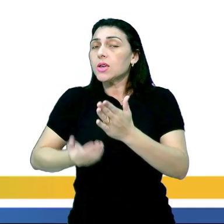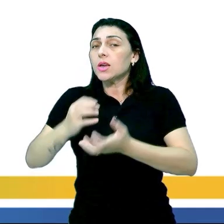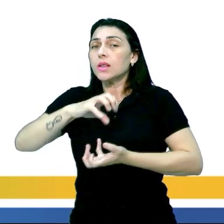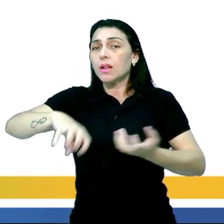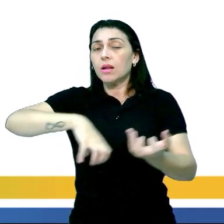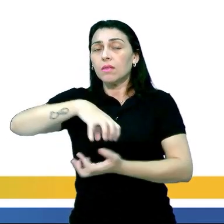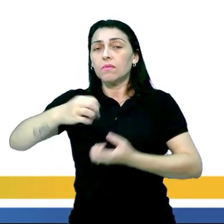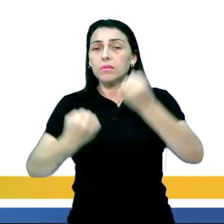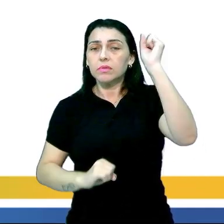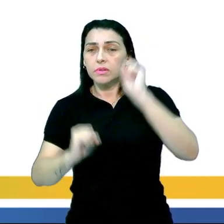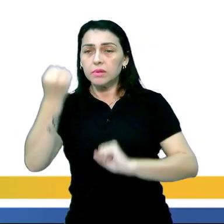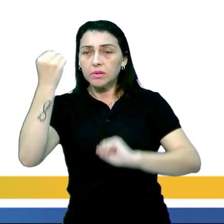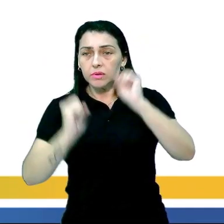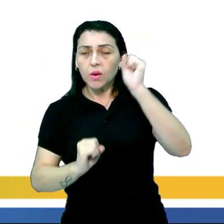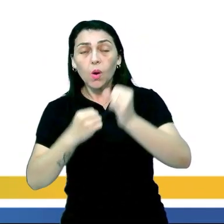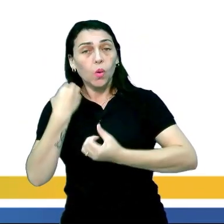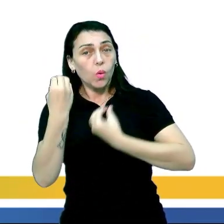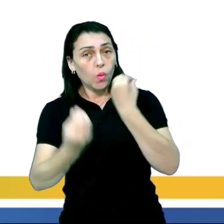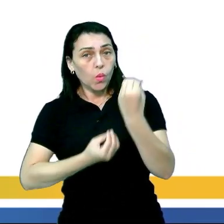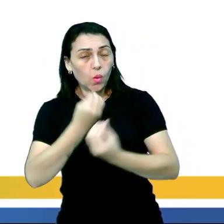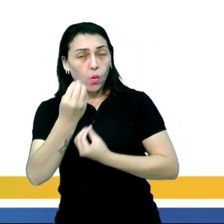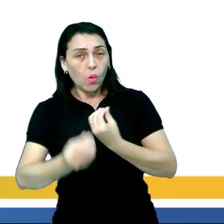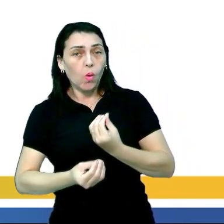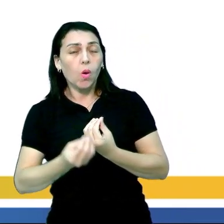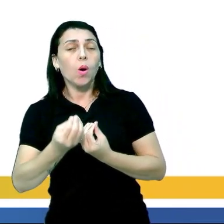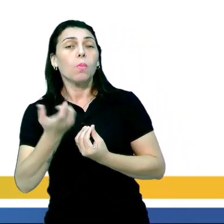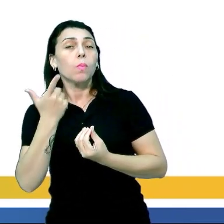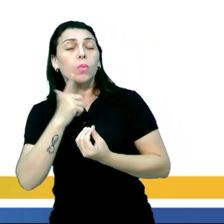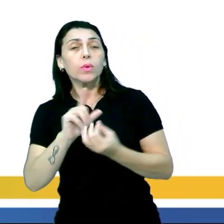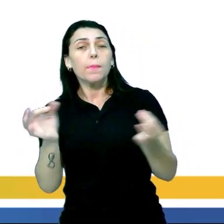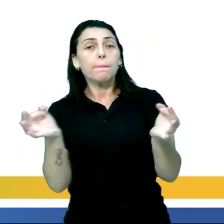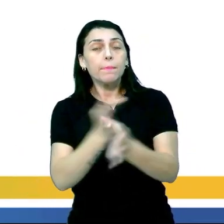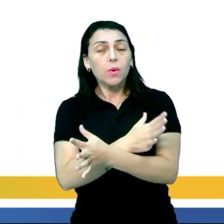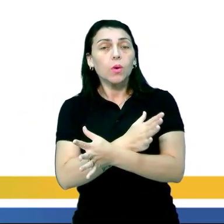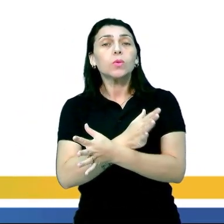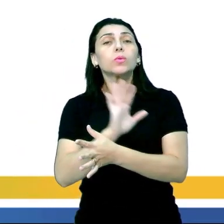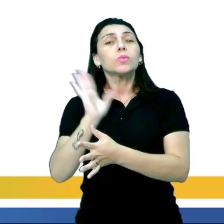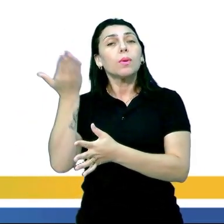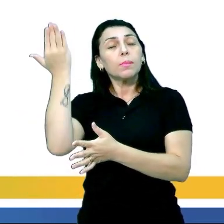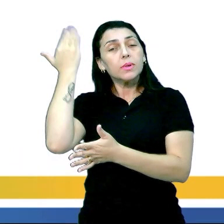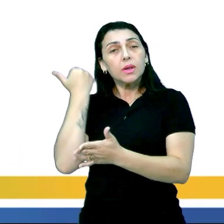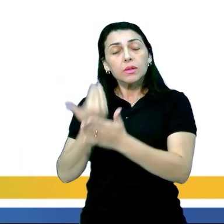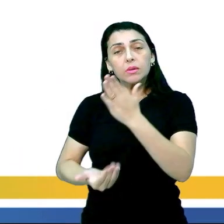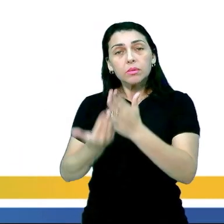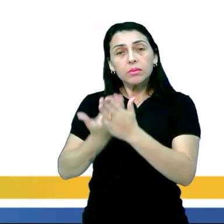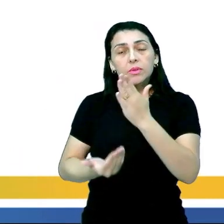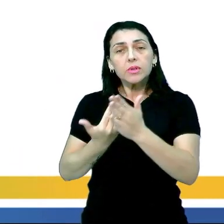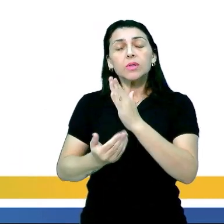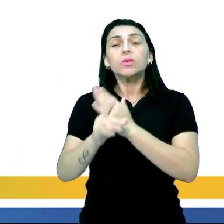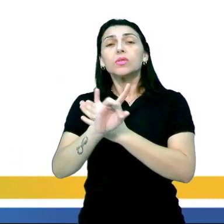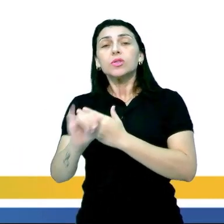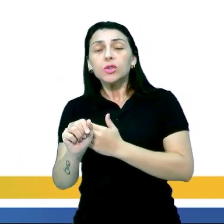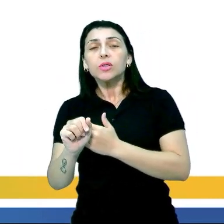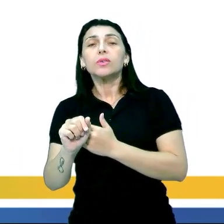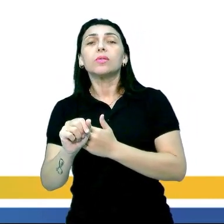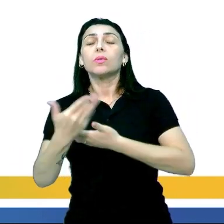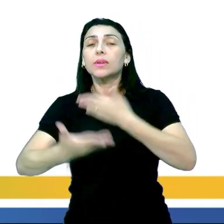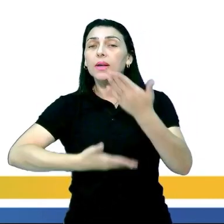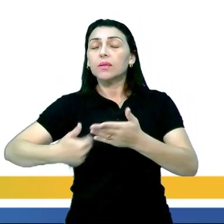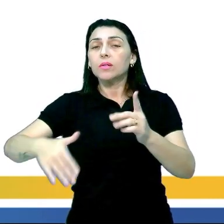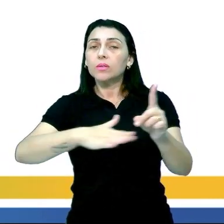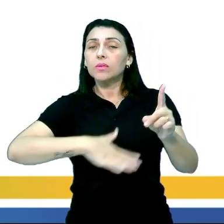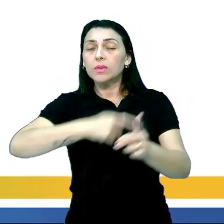Revolução Industrial. Como preencher os intertícios de ser dia com relações